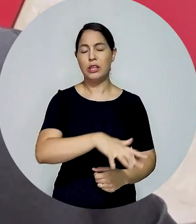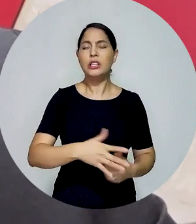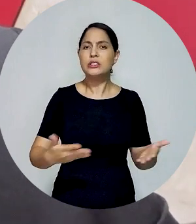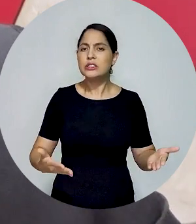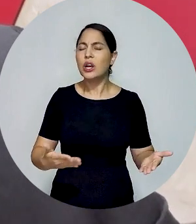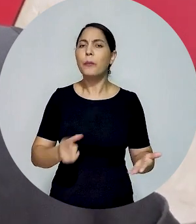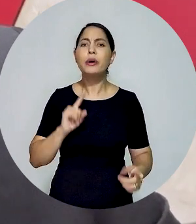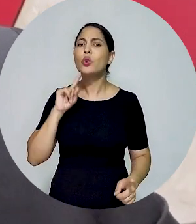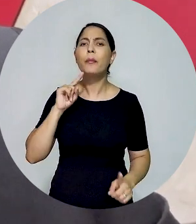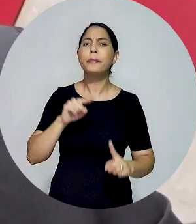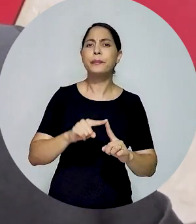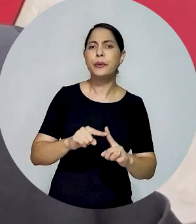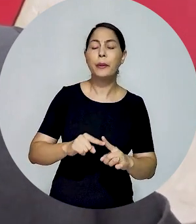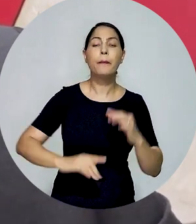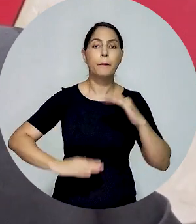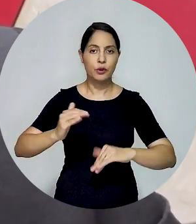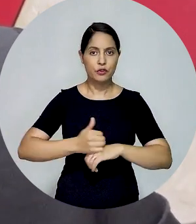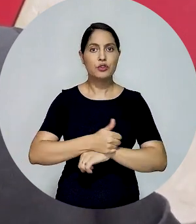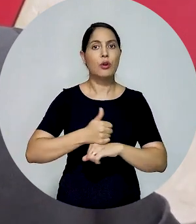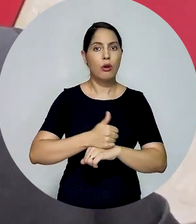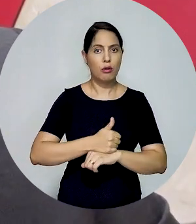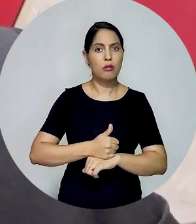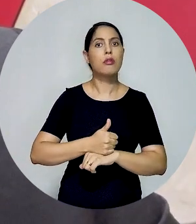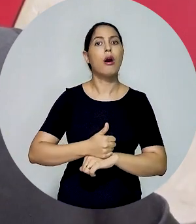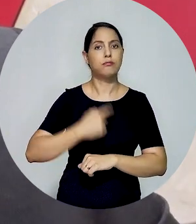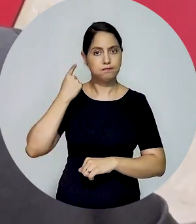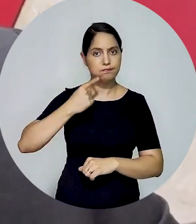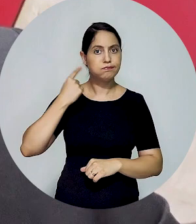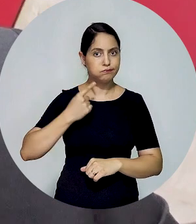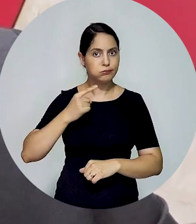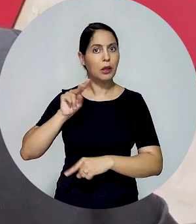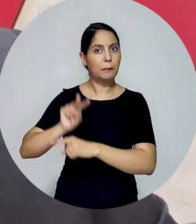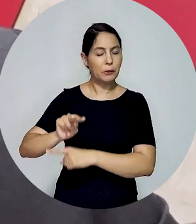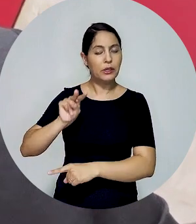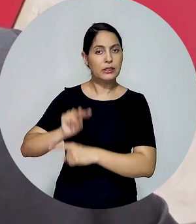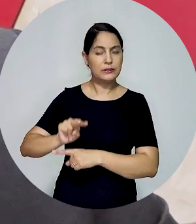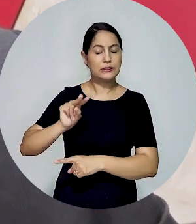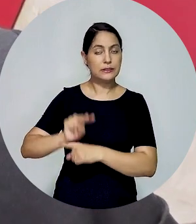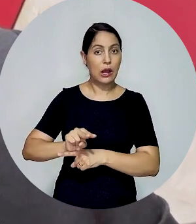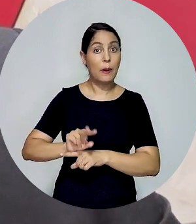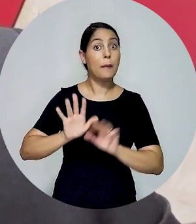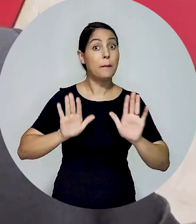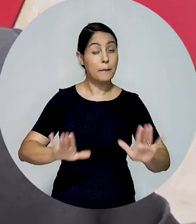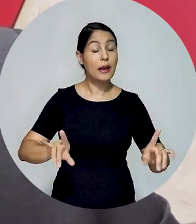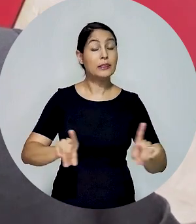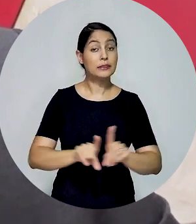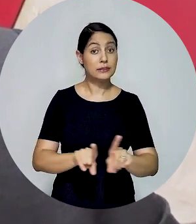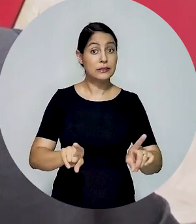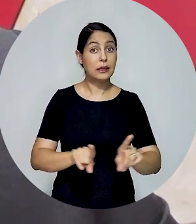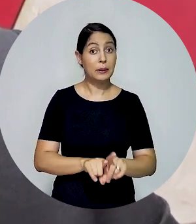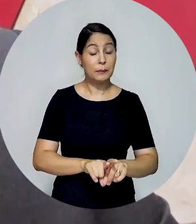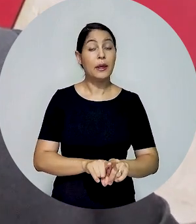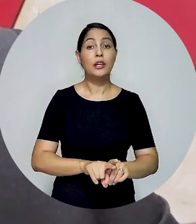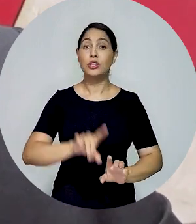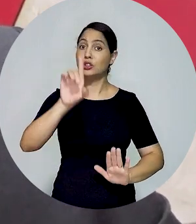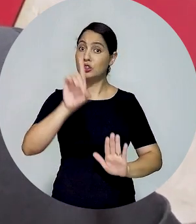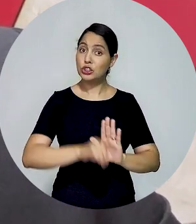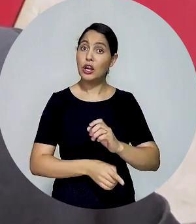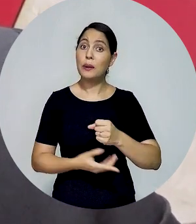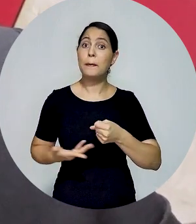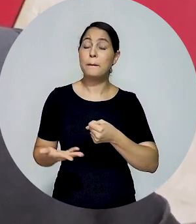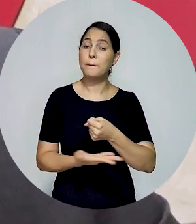pública, não só para preservar as prerrogativas profissionais da advocacia, mas também para assegurar